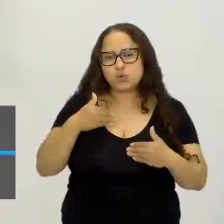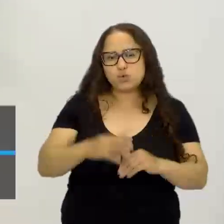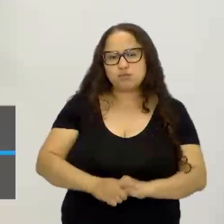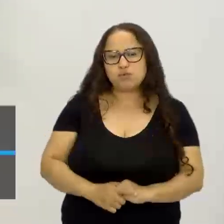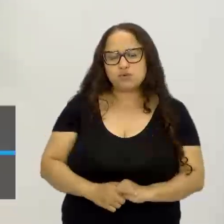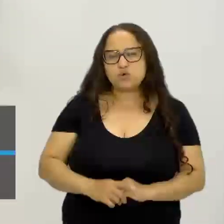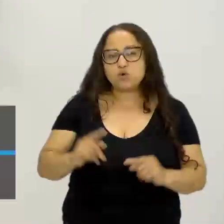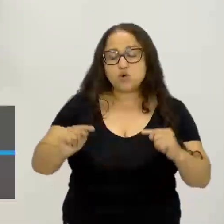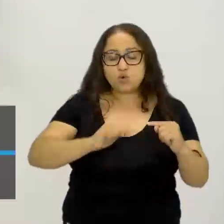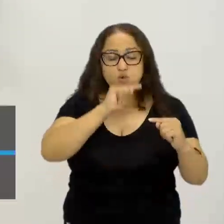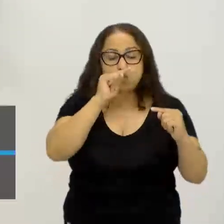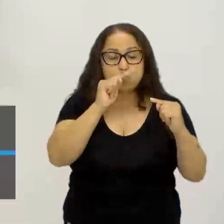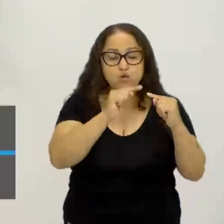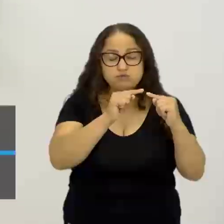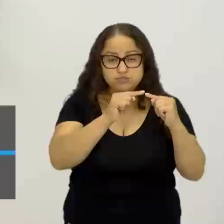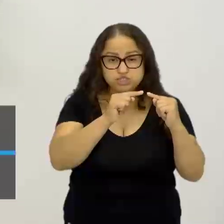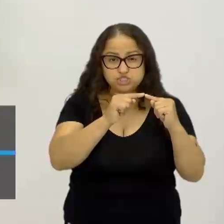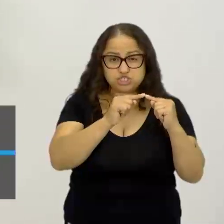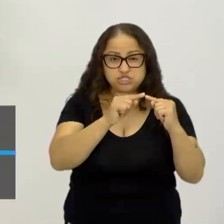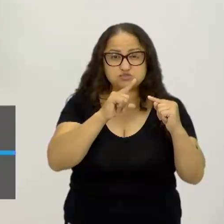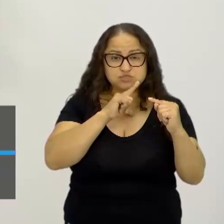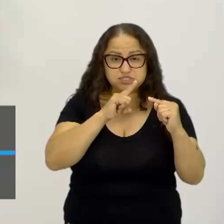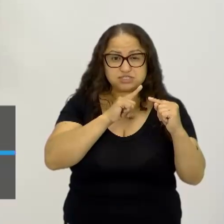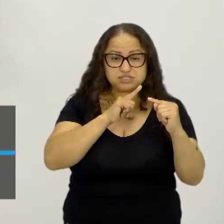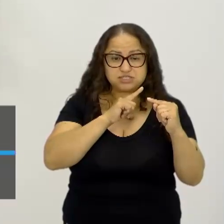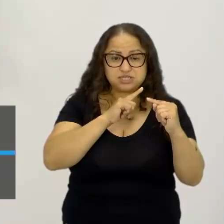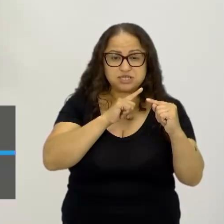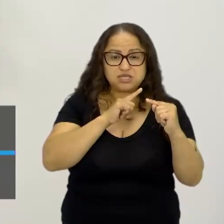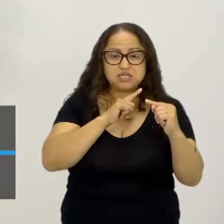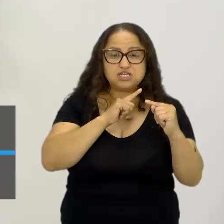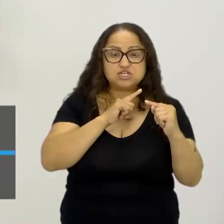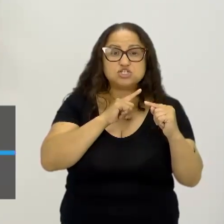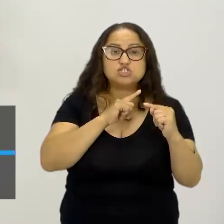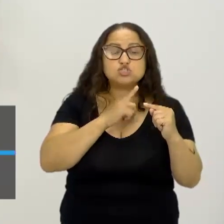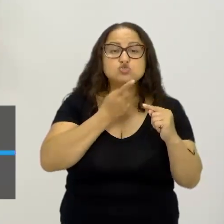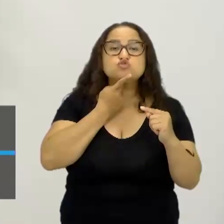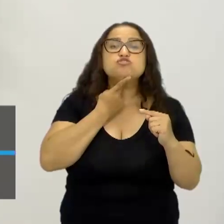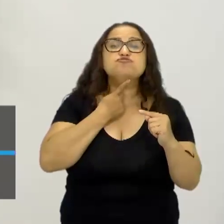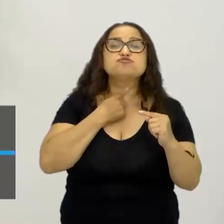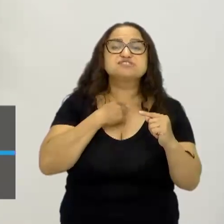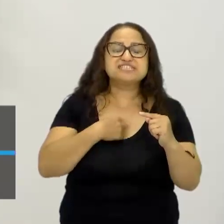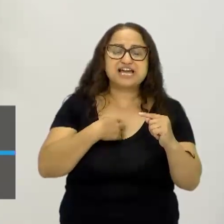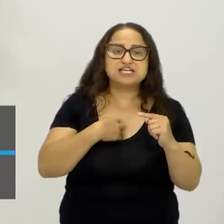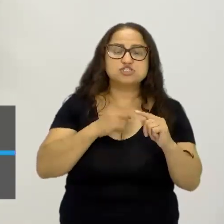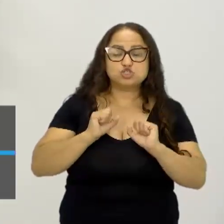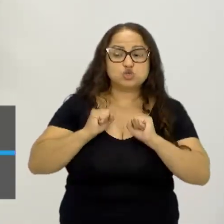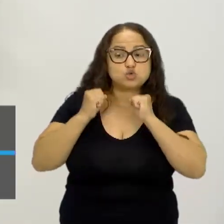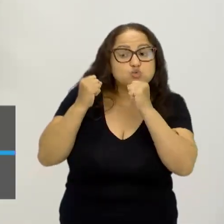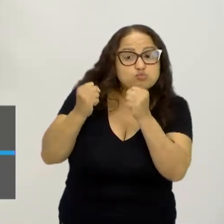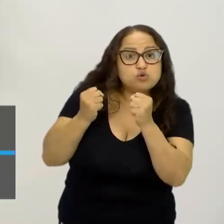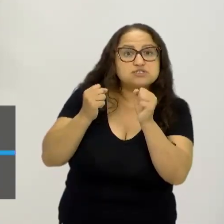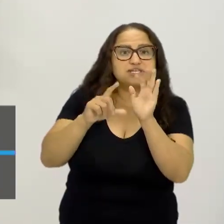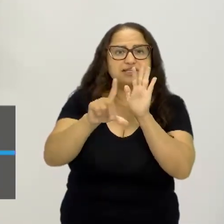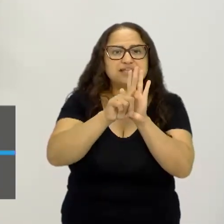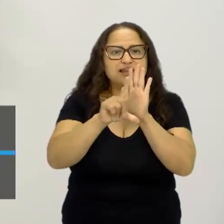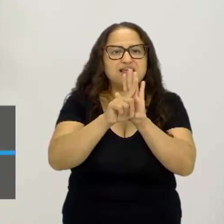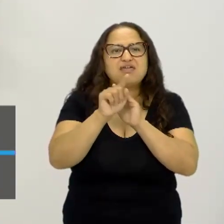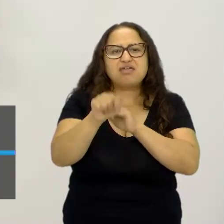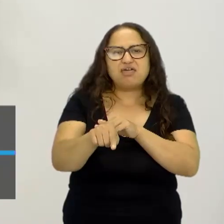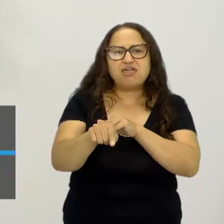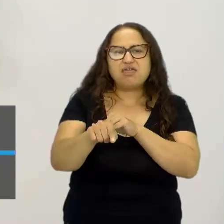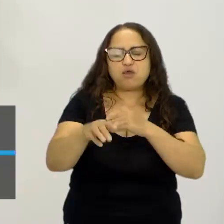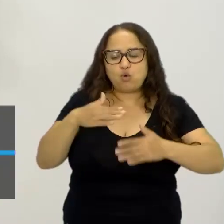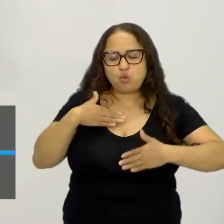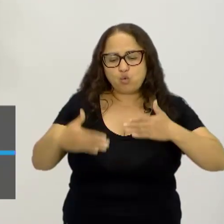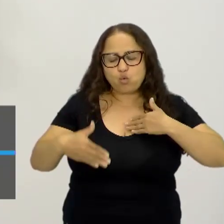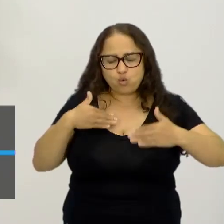objeto do suplício, o objeto do poder da lei, era o corpo das pessoas. Isso para